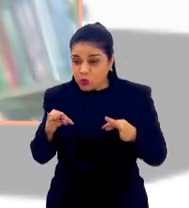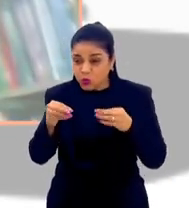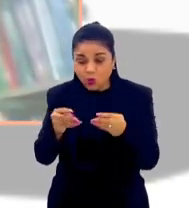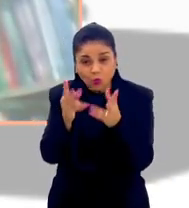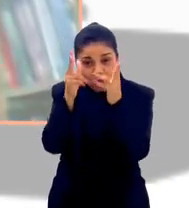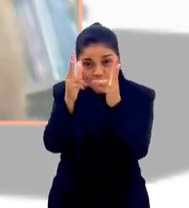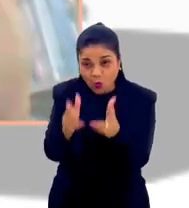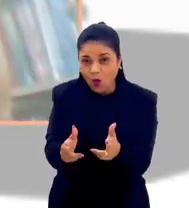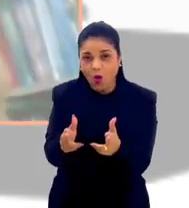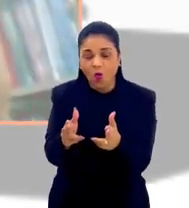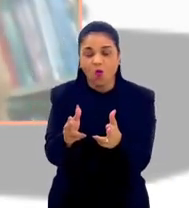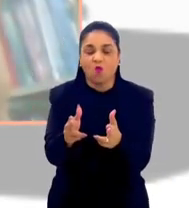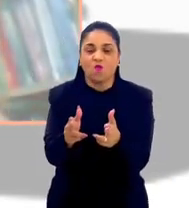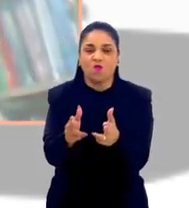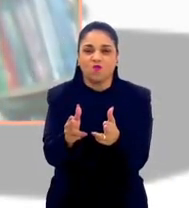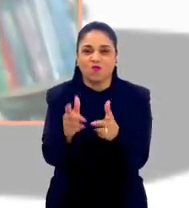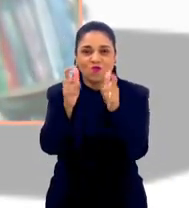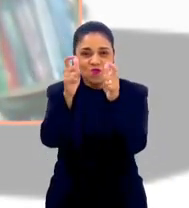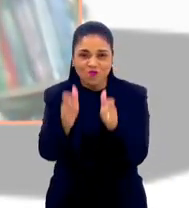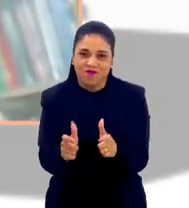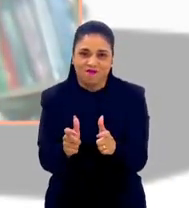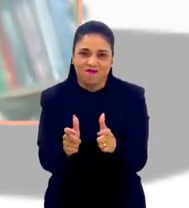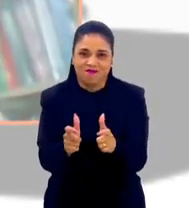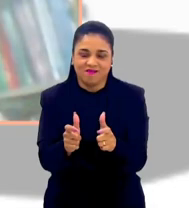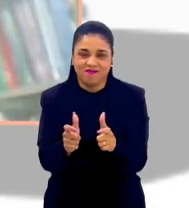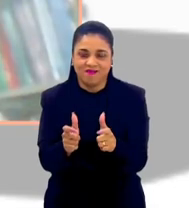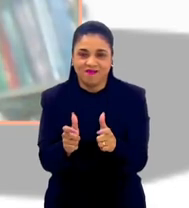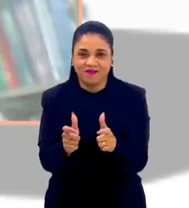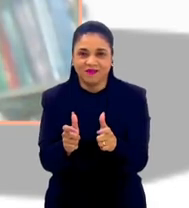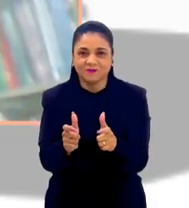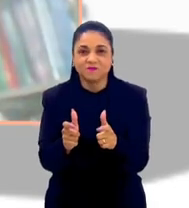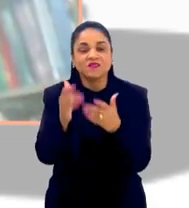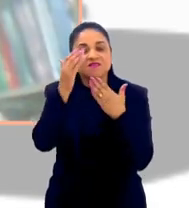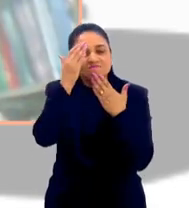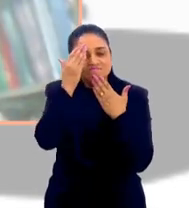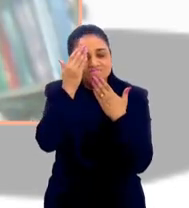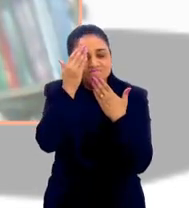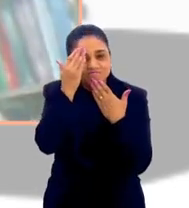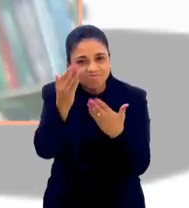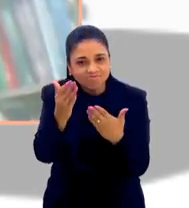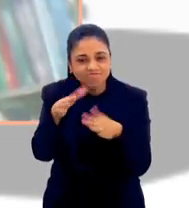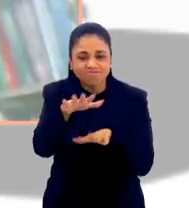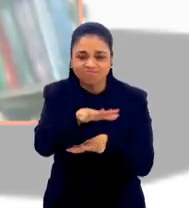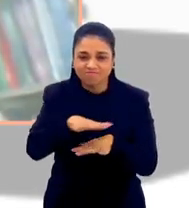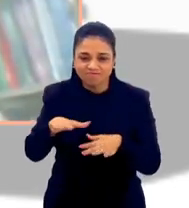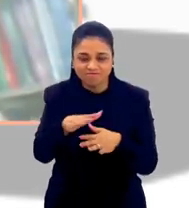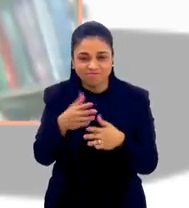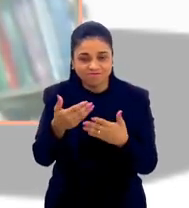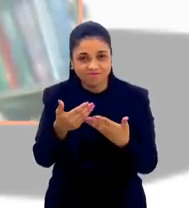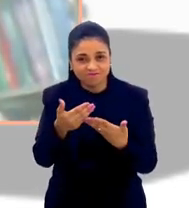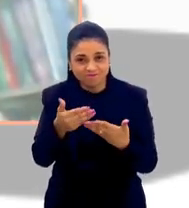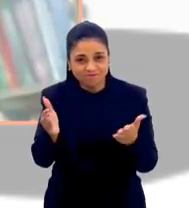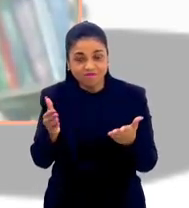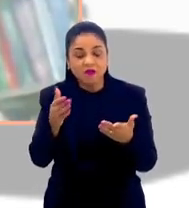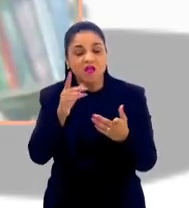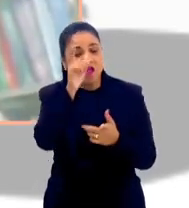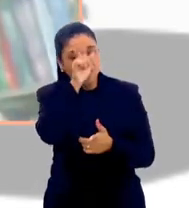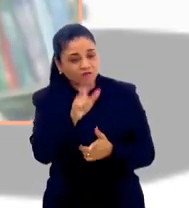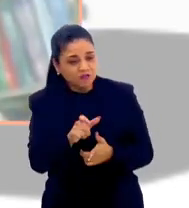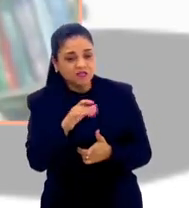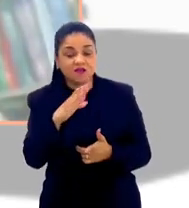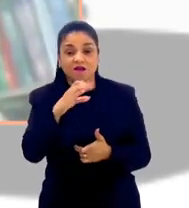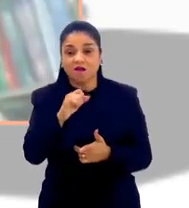volta para o mesmo lugar. Verdade. Quero agradecer demais por esse espaço, a você, Cláudia,